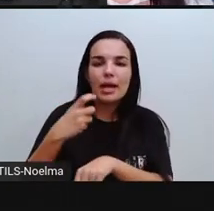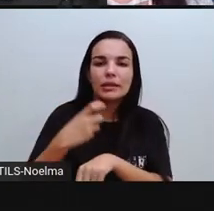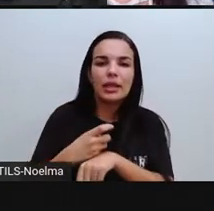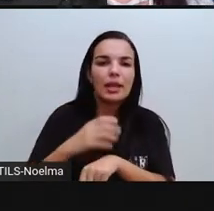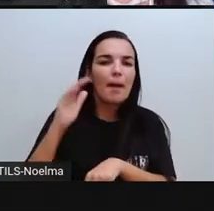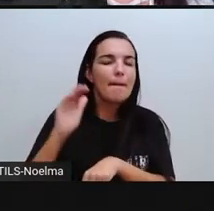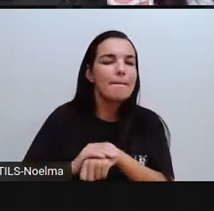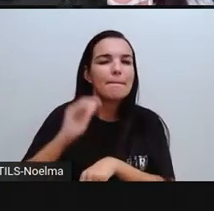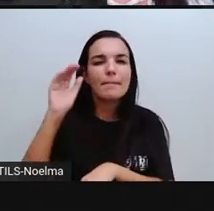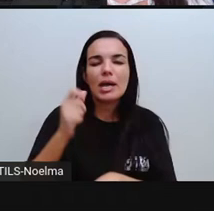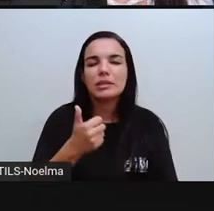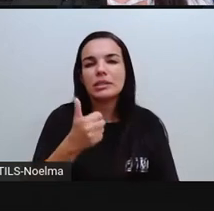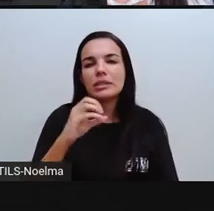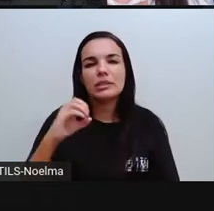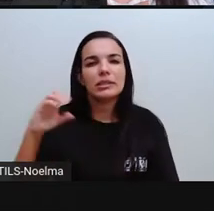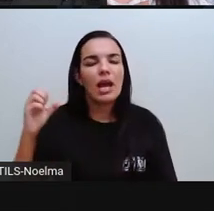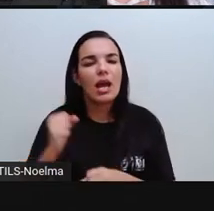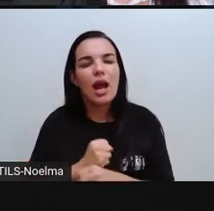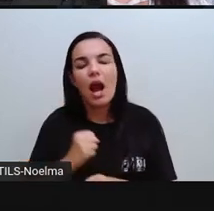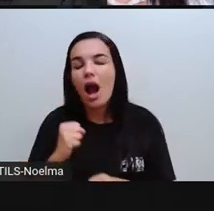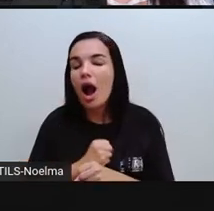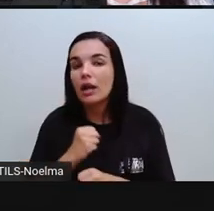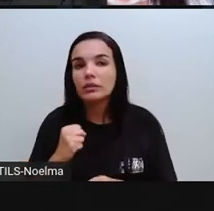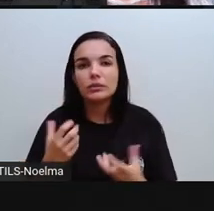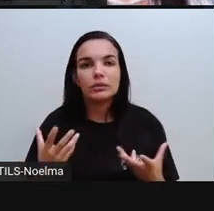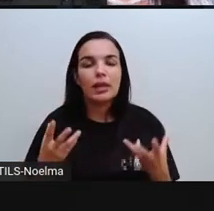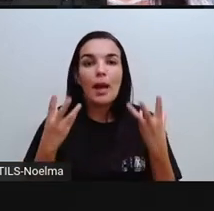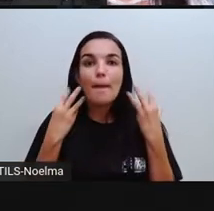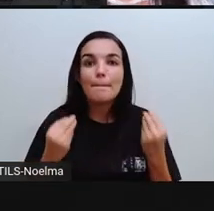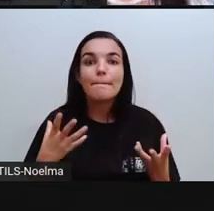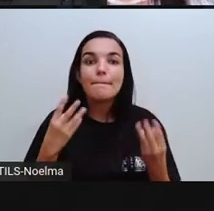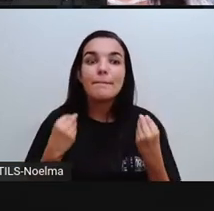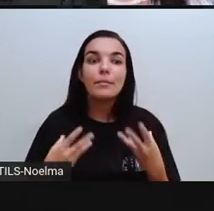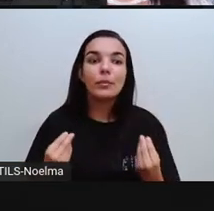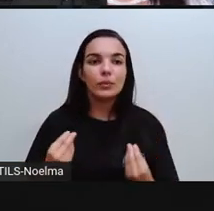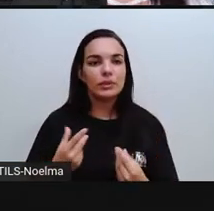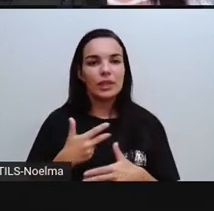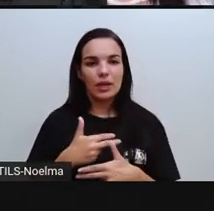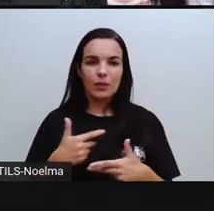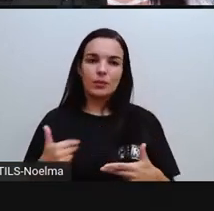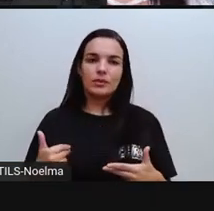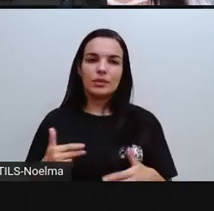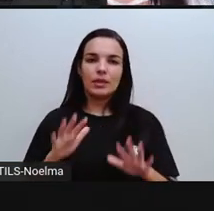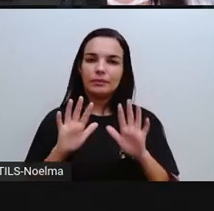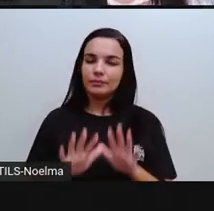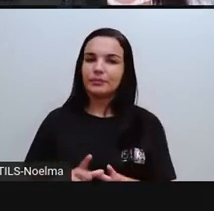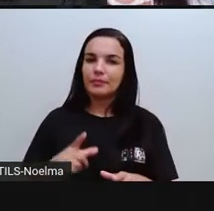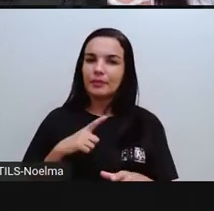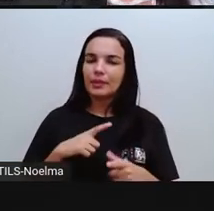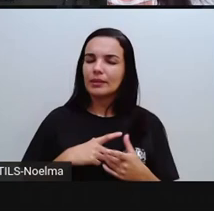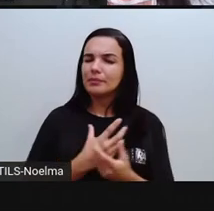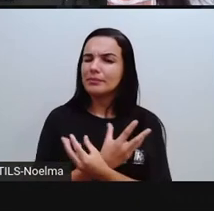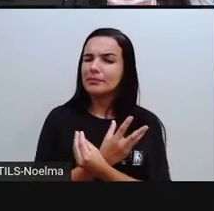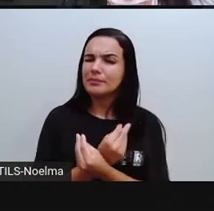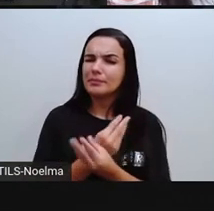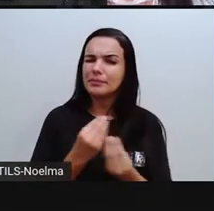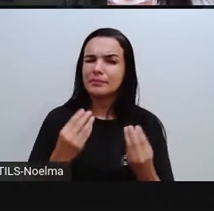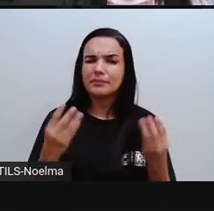cem anos. Então, imaginem aí, gente está falando de um material. E a quantidade desses materiais que são aí